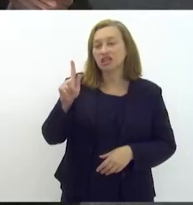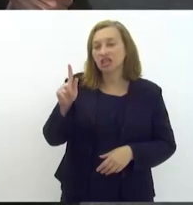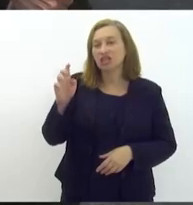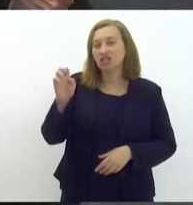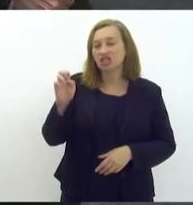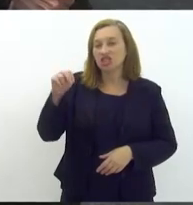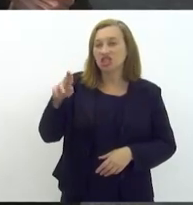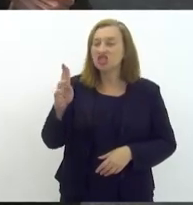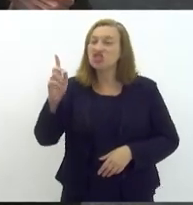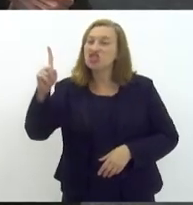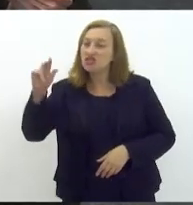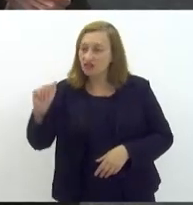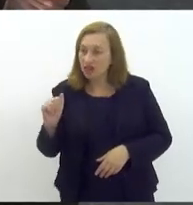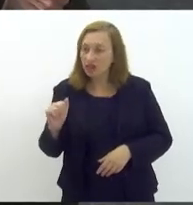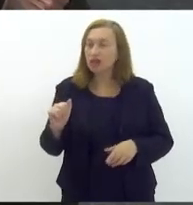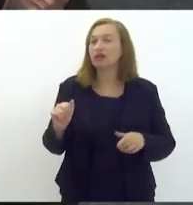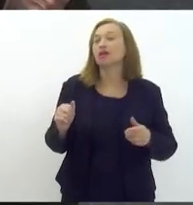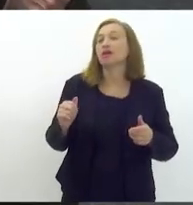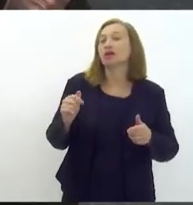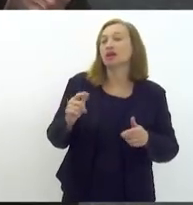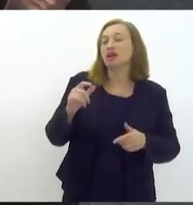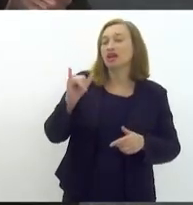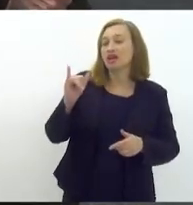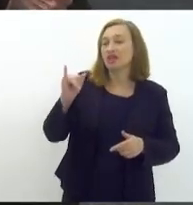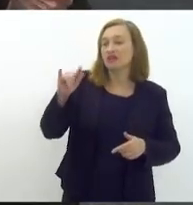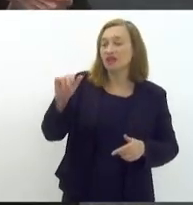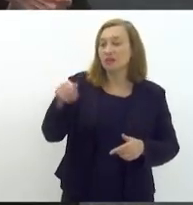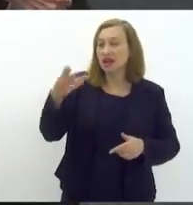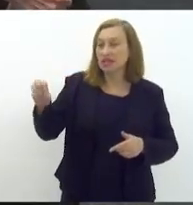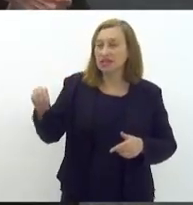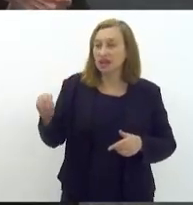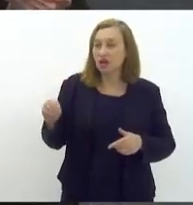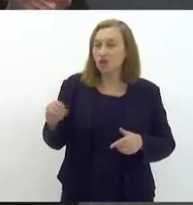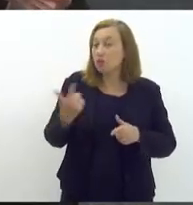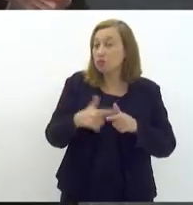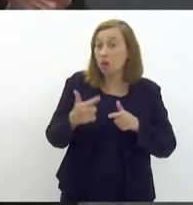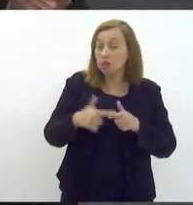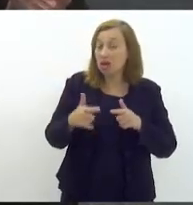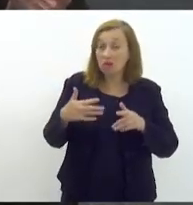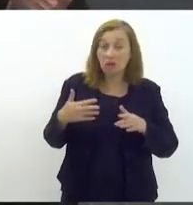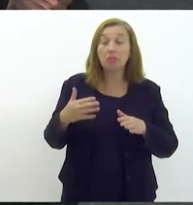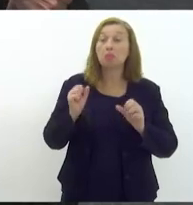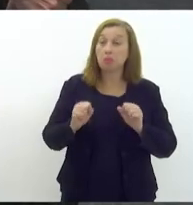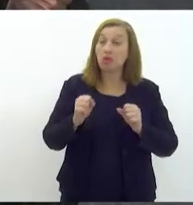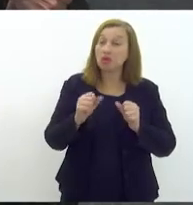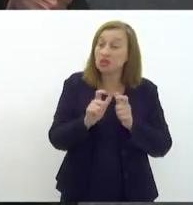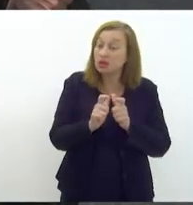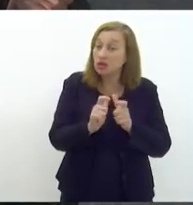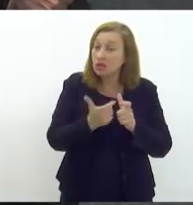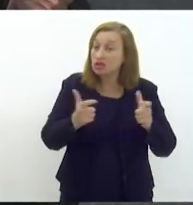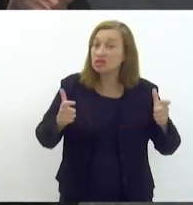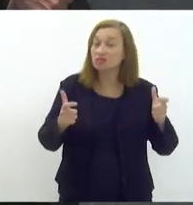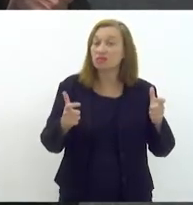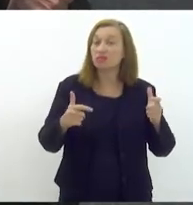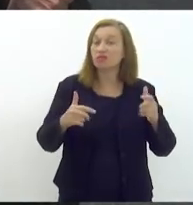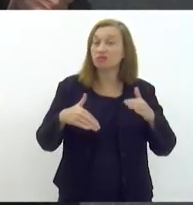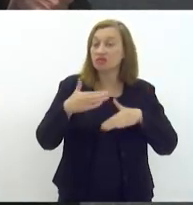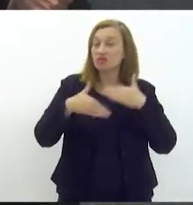a chance disso ir para a corrente sanguínea, para o cérebro, para outras partes, é muito grande, é uma porta de entrada